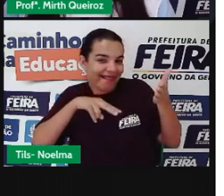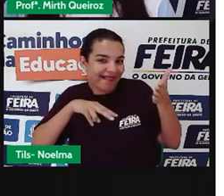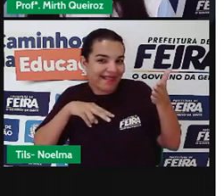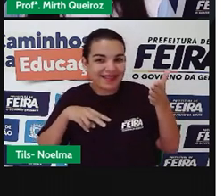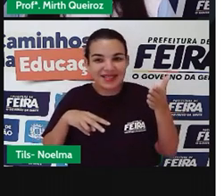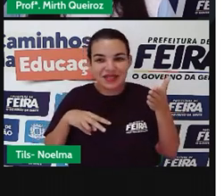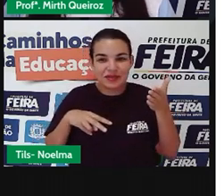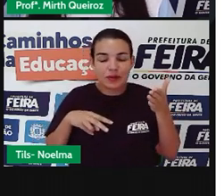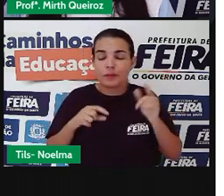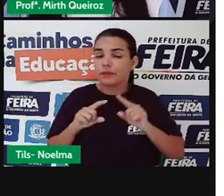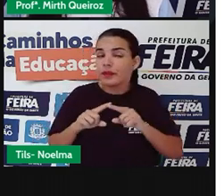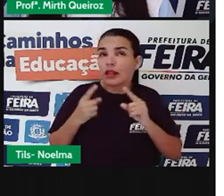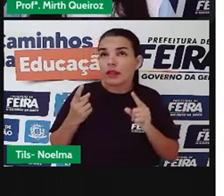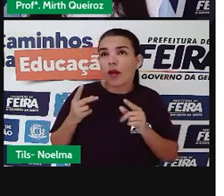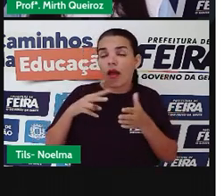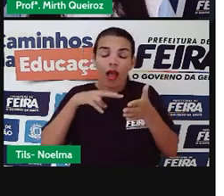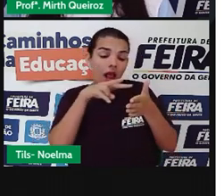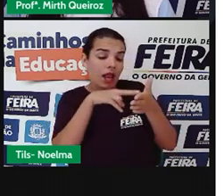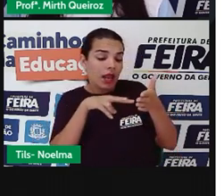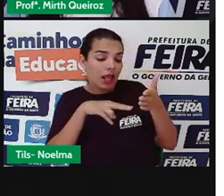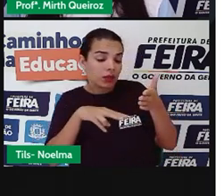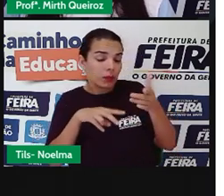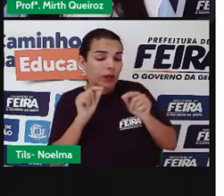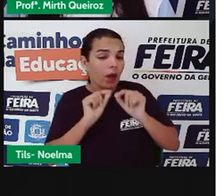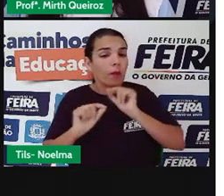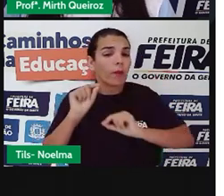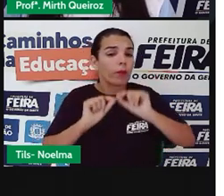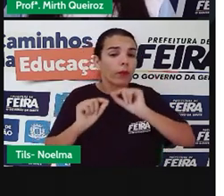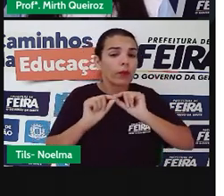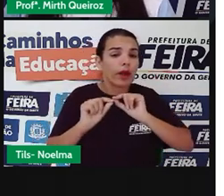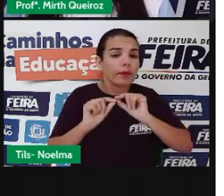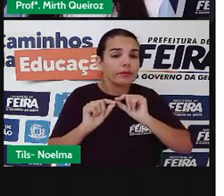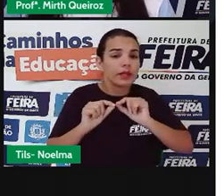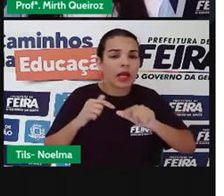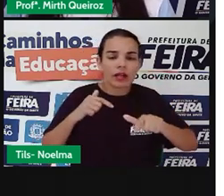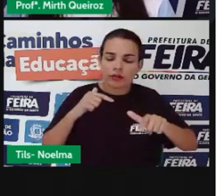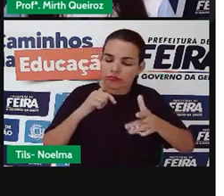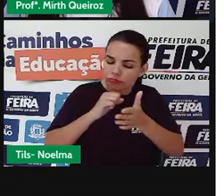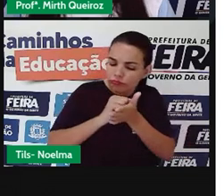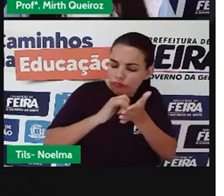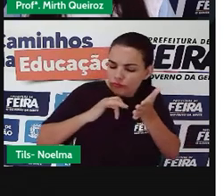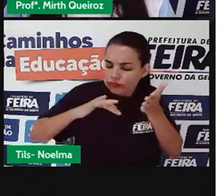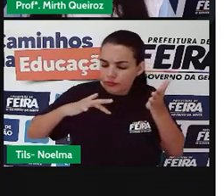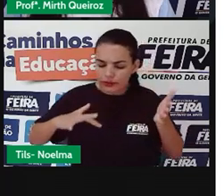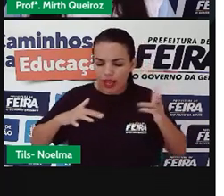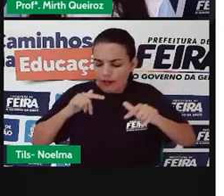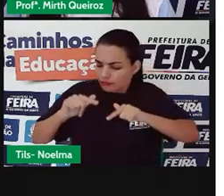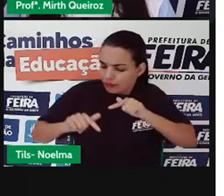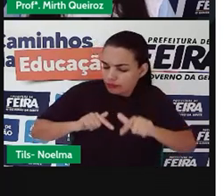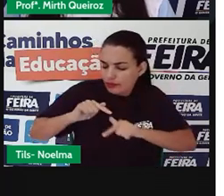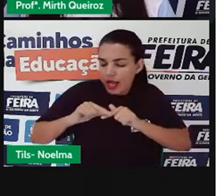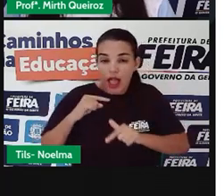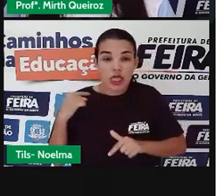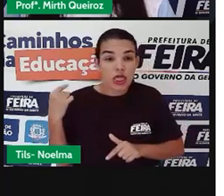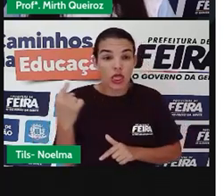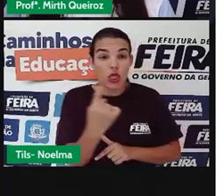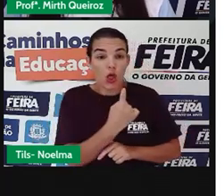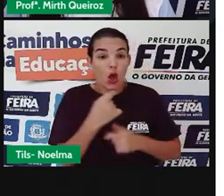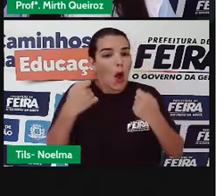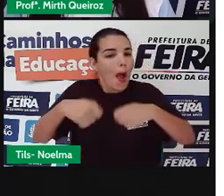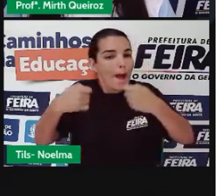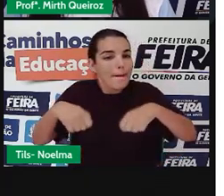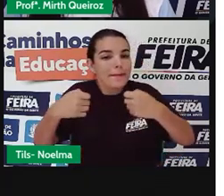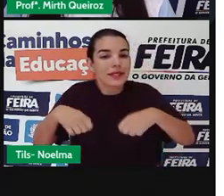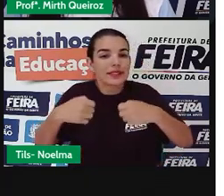A leitura é uma atividade de que todos nós precisamos. prazerosa e estimula a